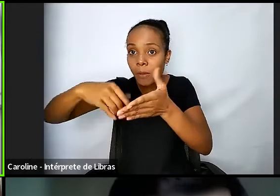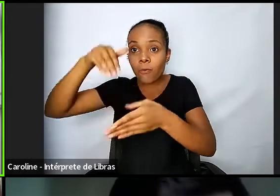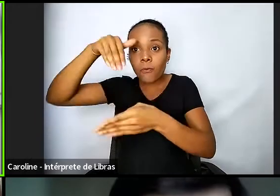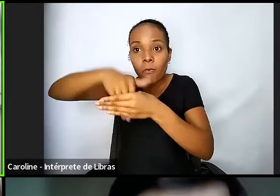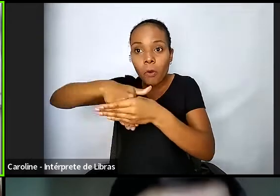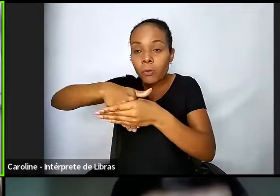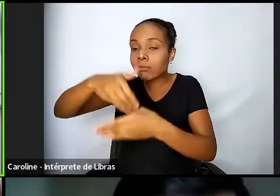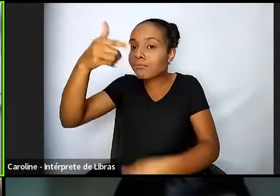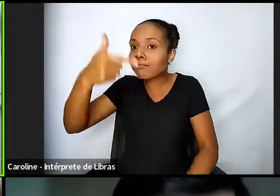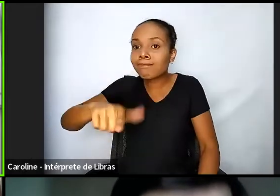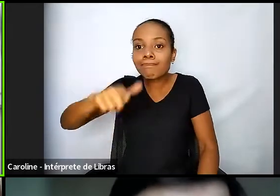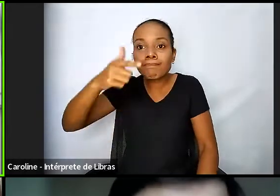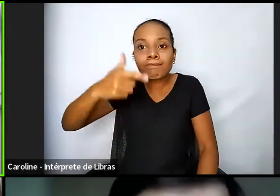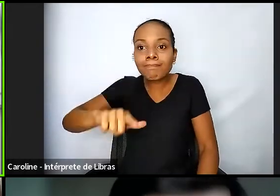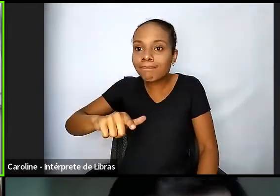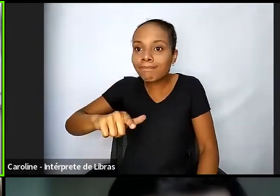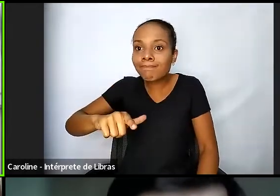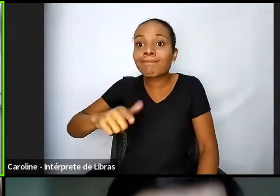TRE, né,